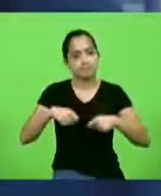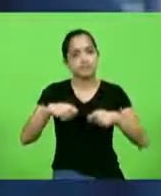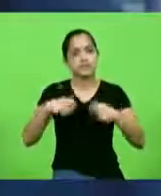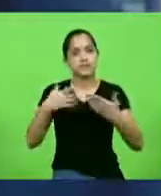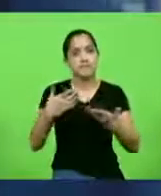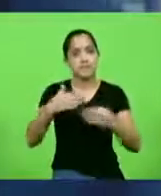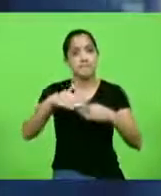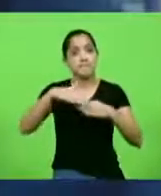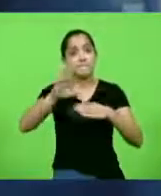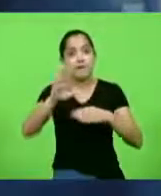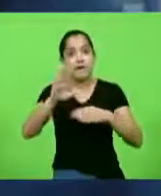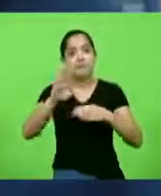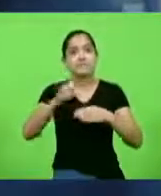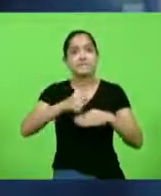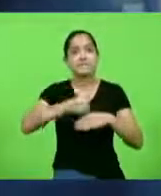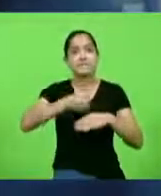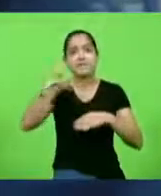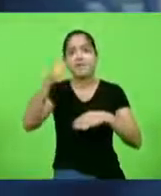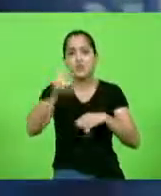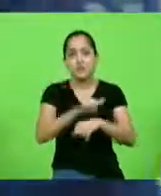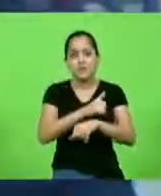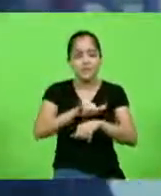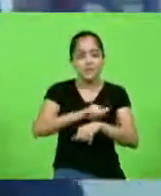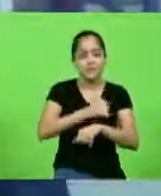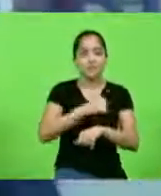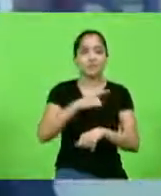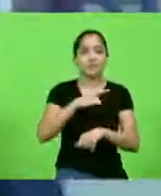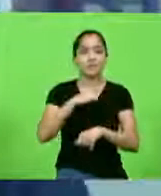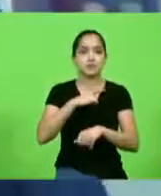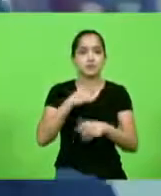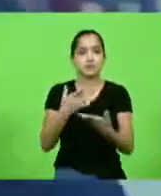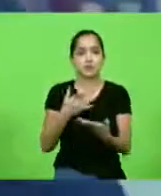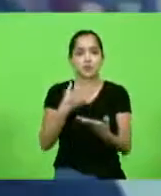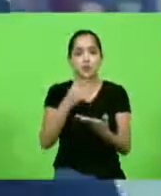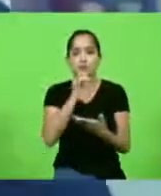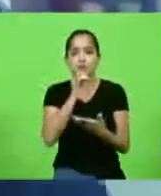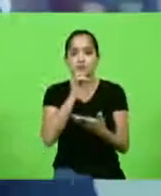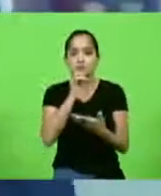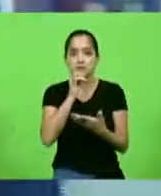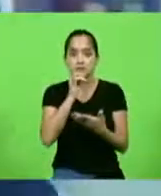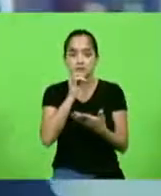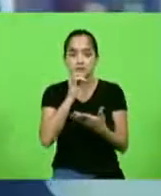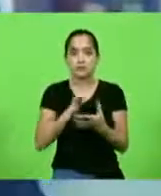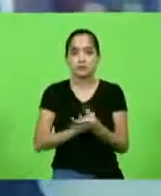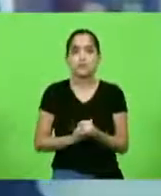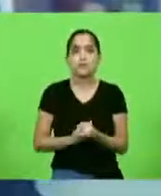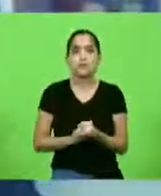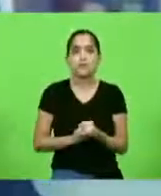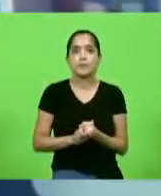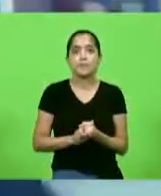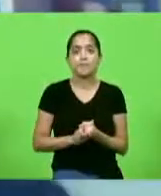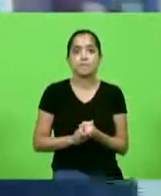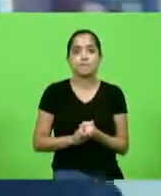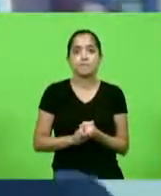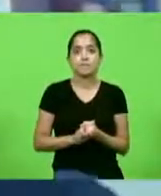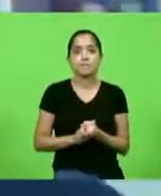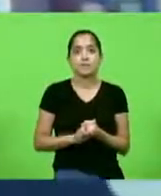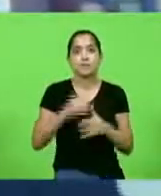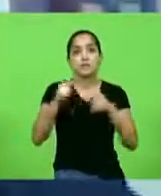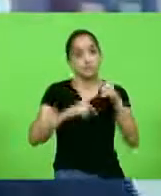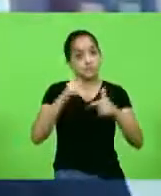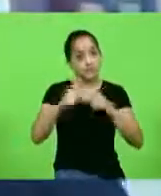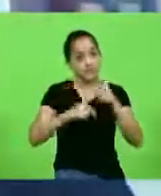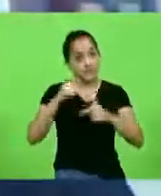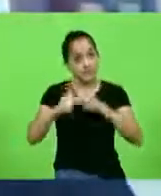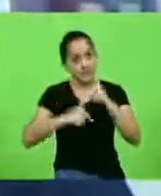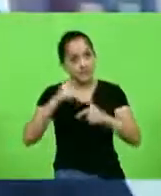mais e melhor as ferramentas que nós temos. Vou citar um exemplo a mais. Nós temos trabalhos fantásticos das